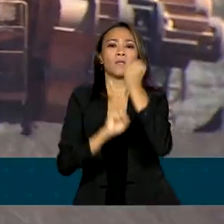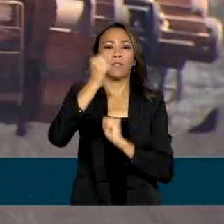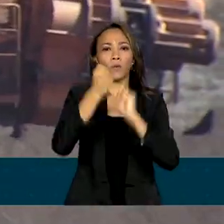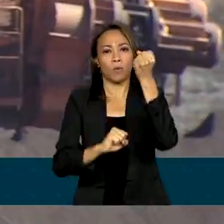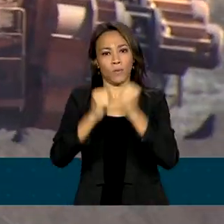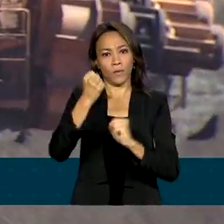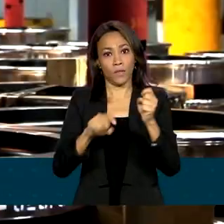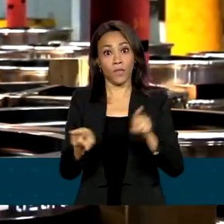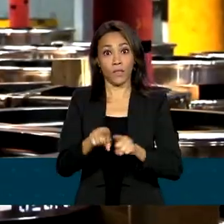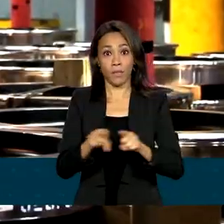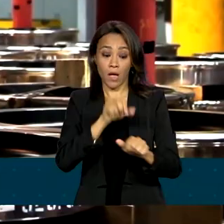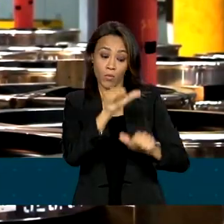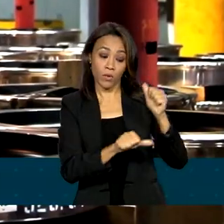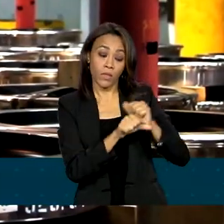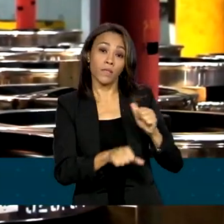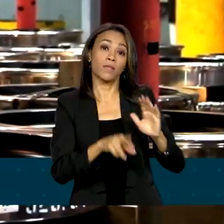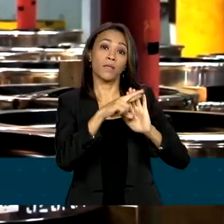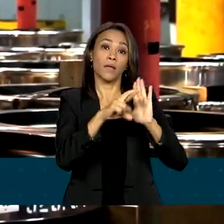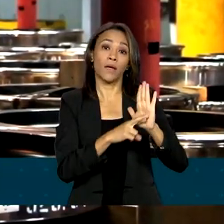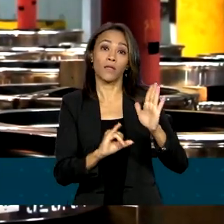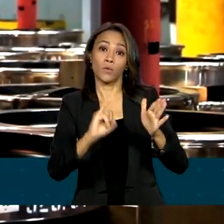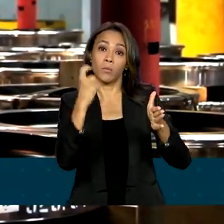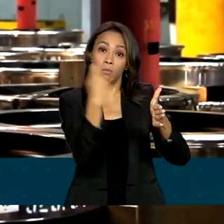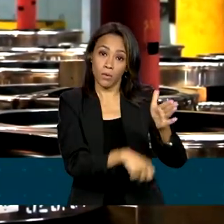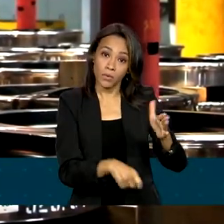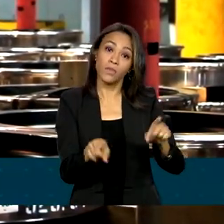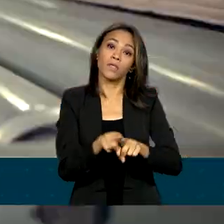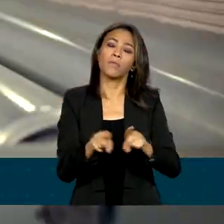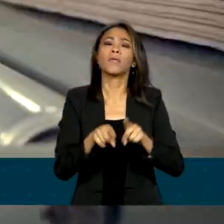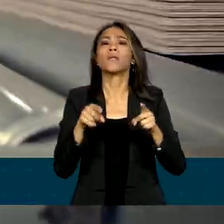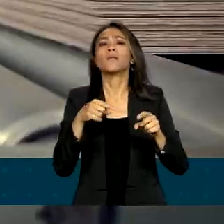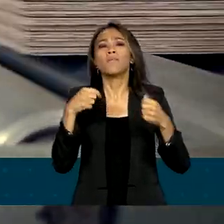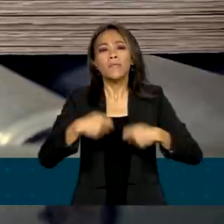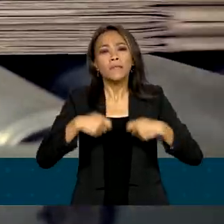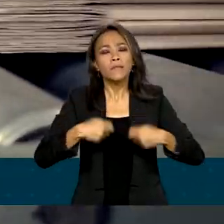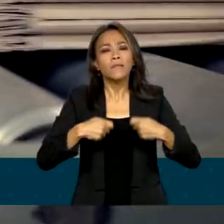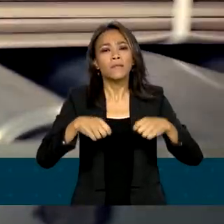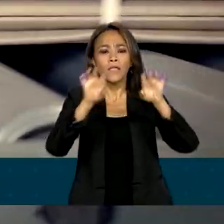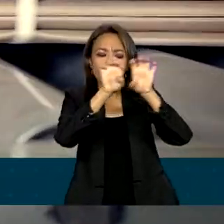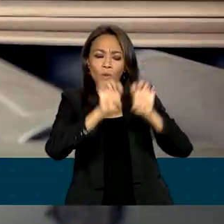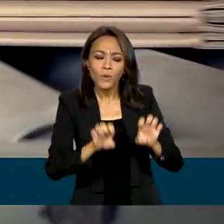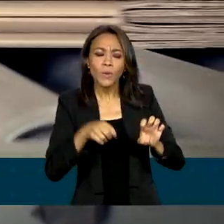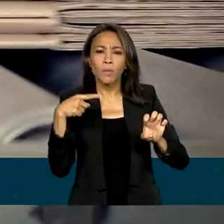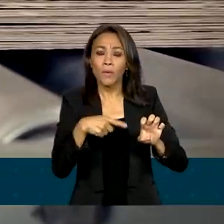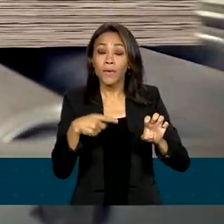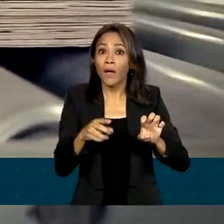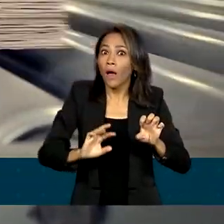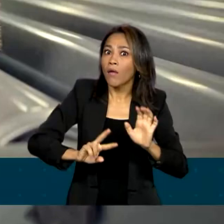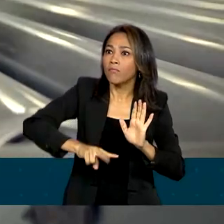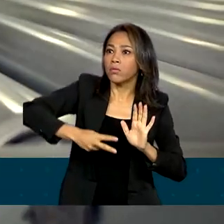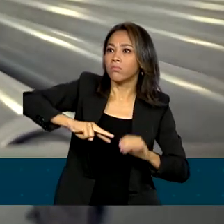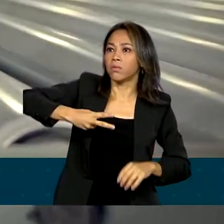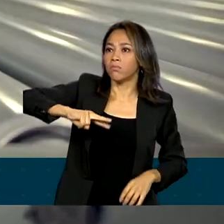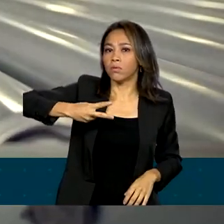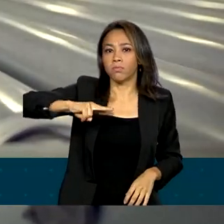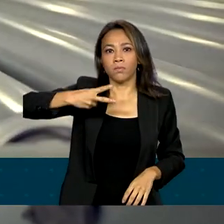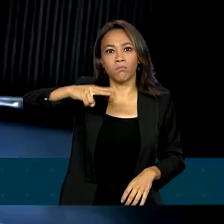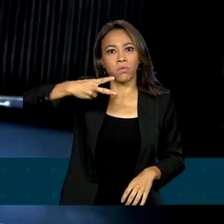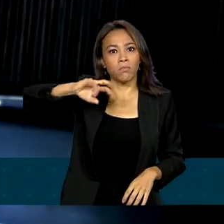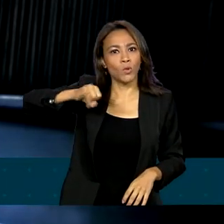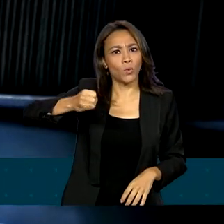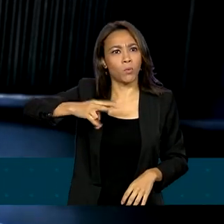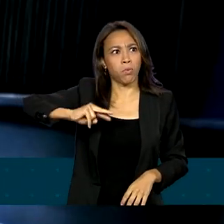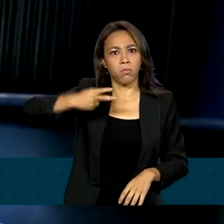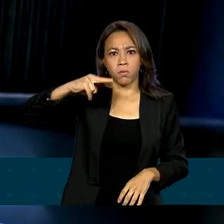reforma tributária, é necessário combater as causas estruturais que geram as altas taxas de juros. Ele acredita que, assim,